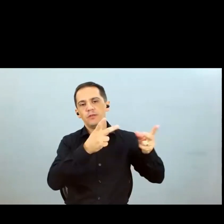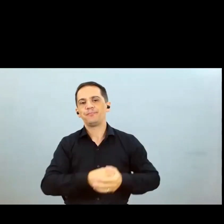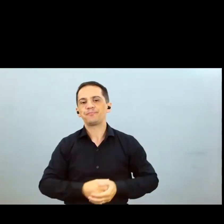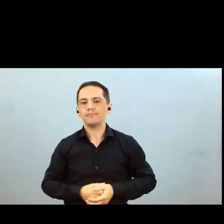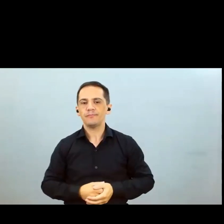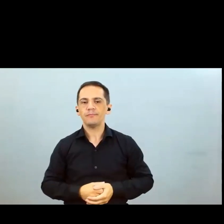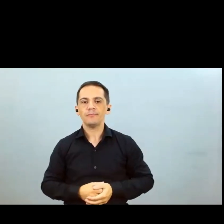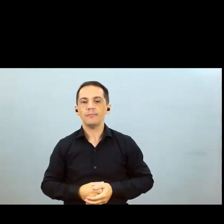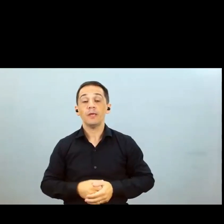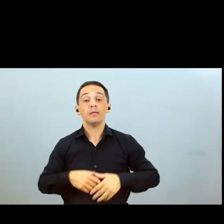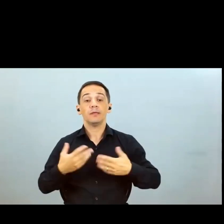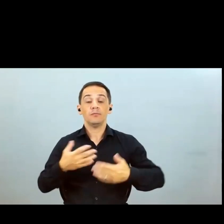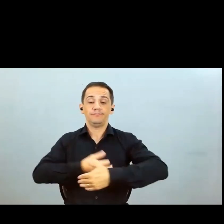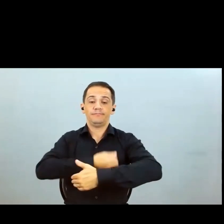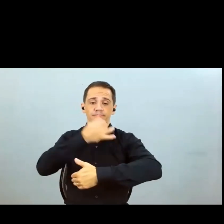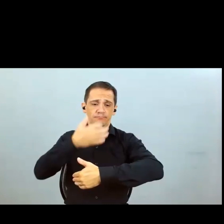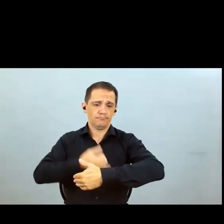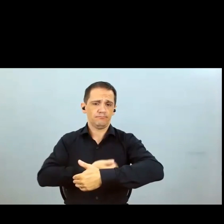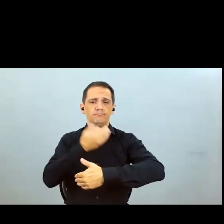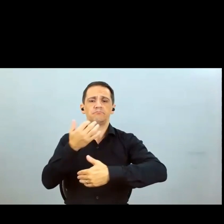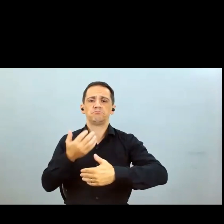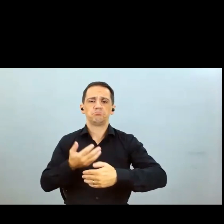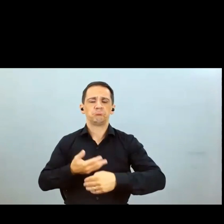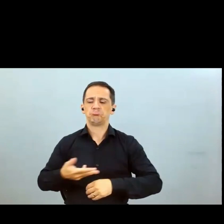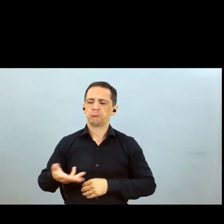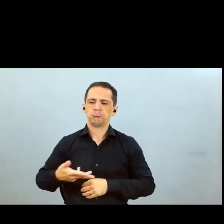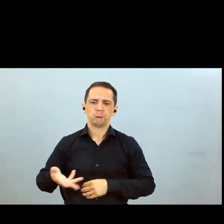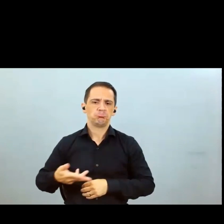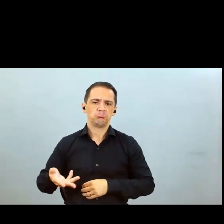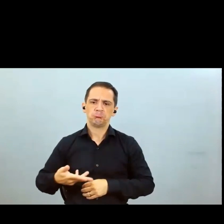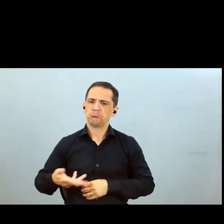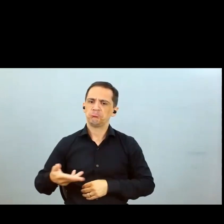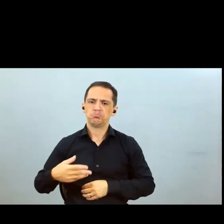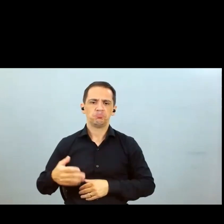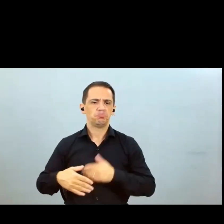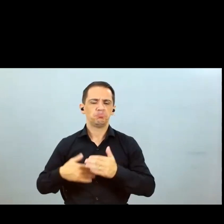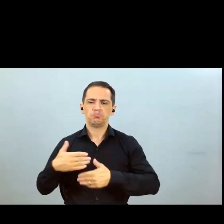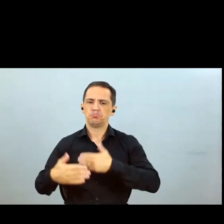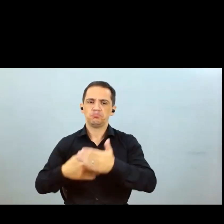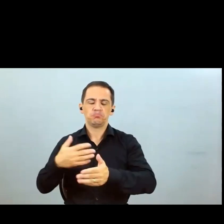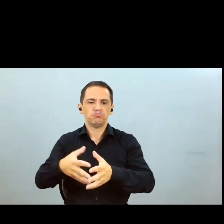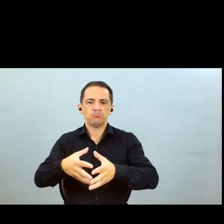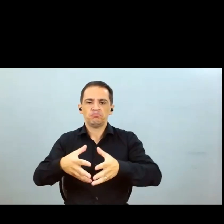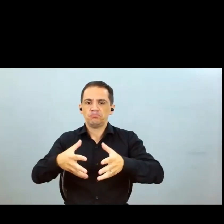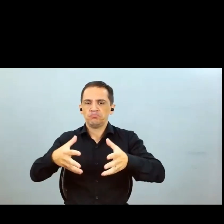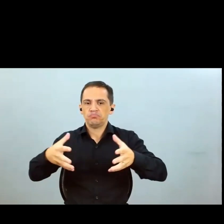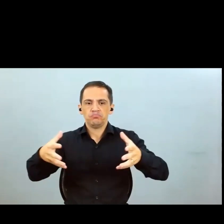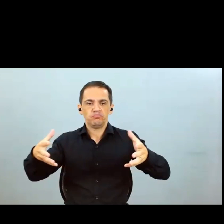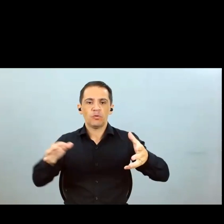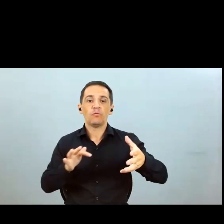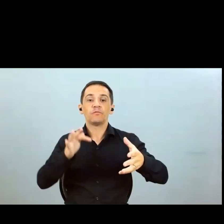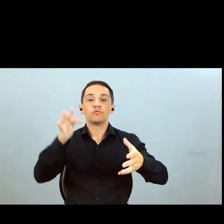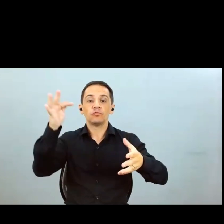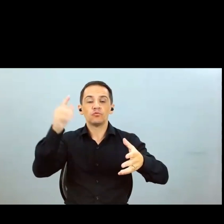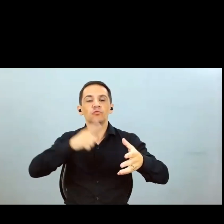negócio de sementes é um negócio que está andando bem na expectativa de continuar crescendo e chegar a ser um produtor de semente no patamar dos grandes do